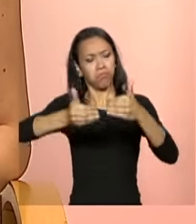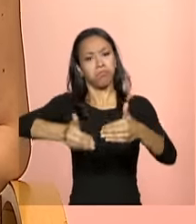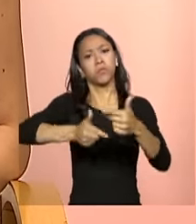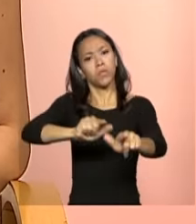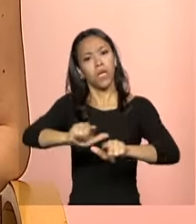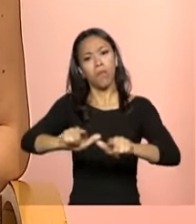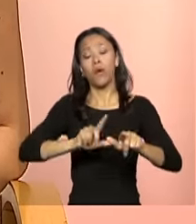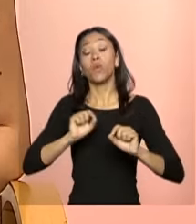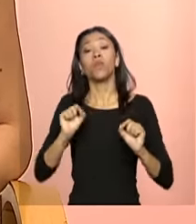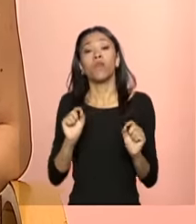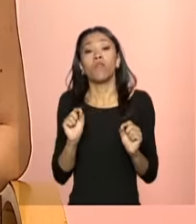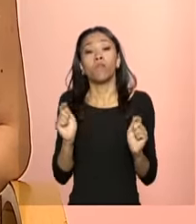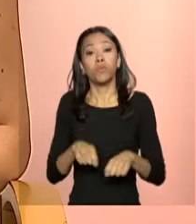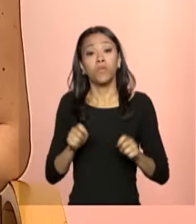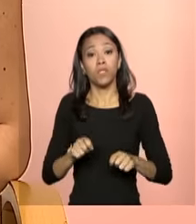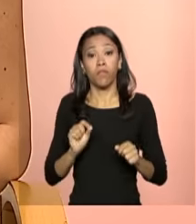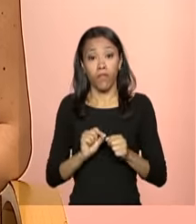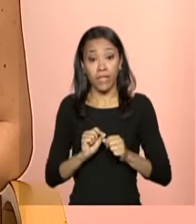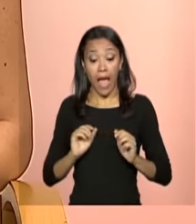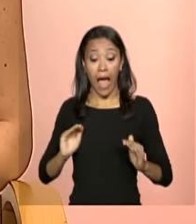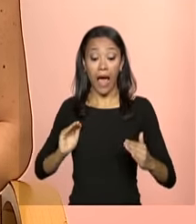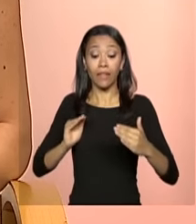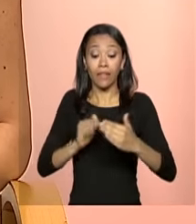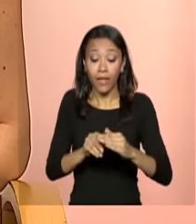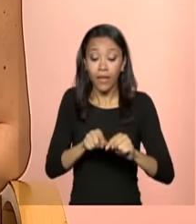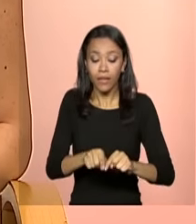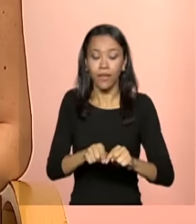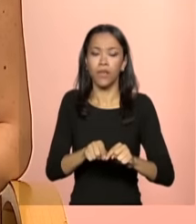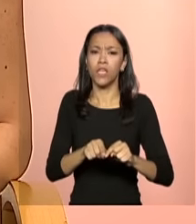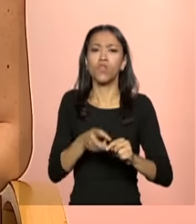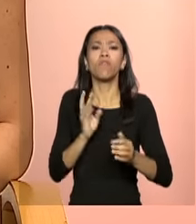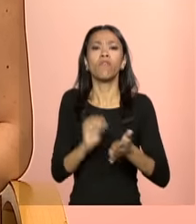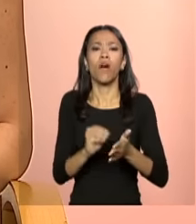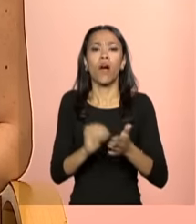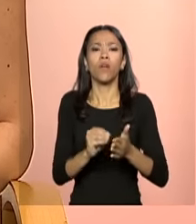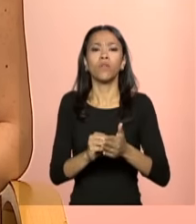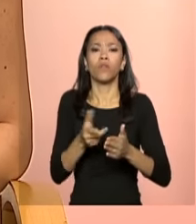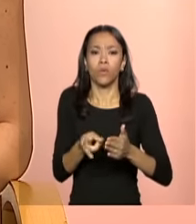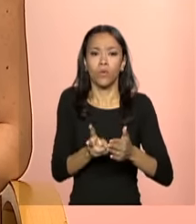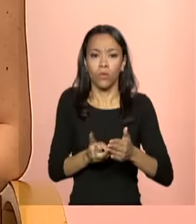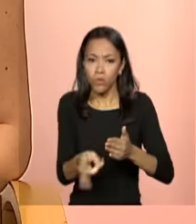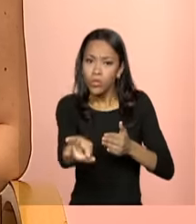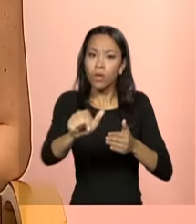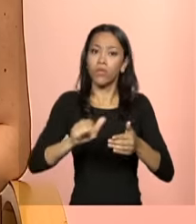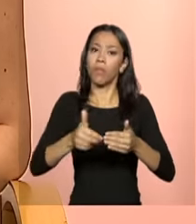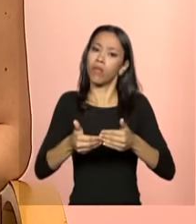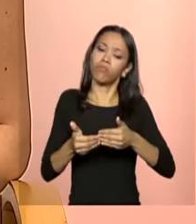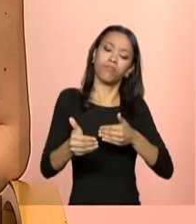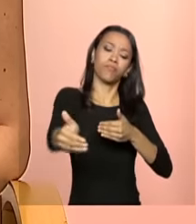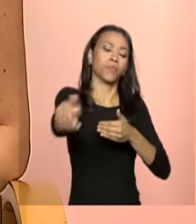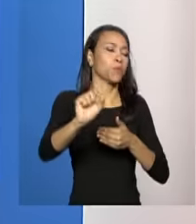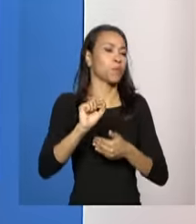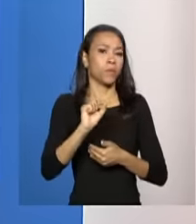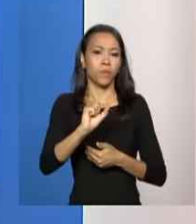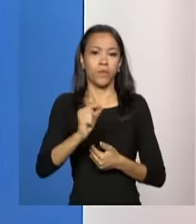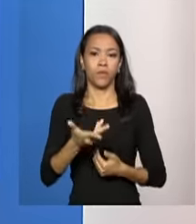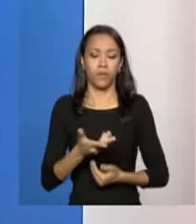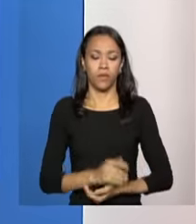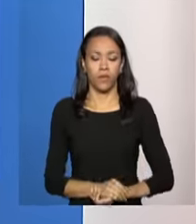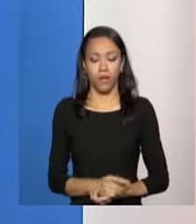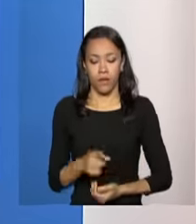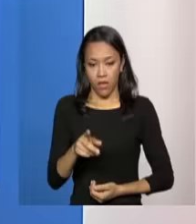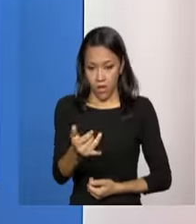E o que foi possível fazer até o momento, e o que se deseja, né, fazer a mais daqui para frente? Eu acho que nós